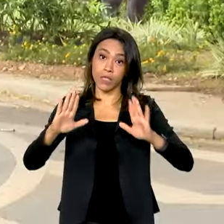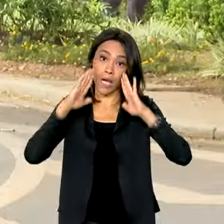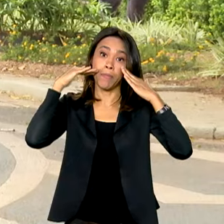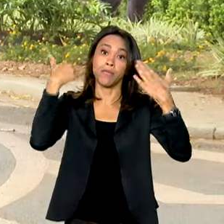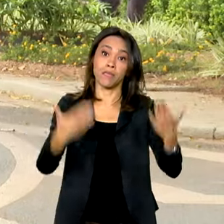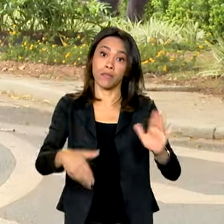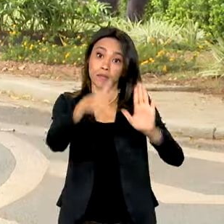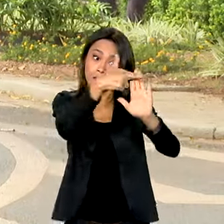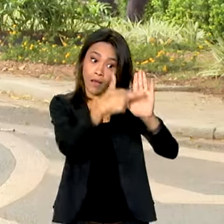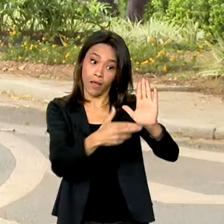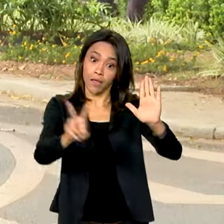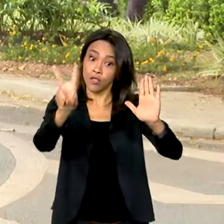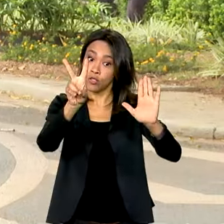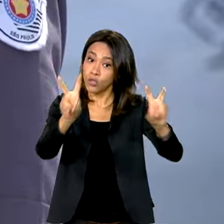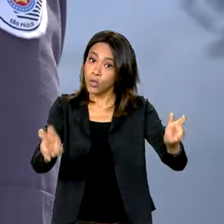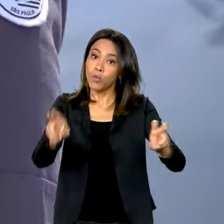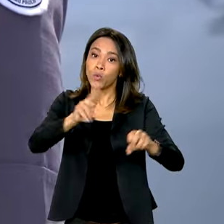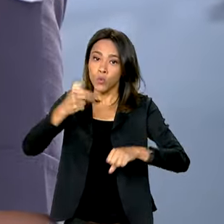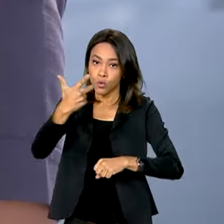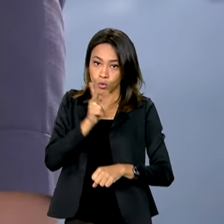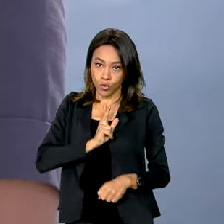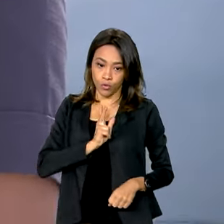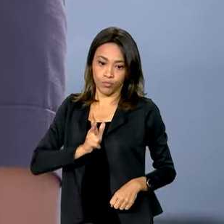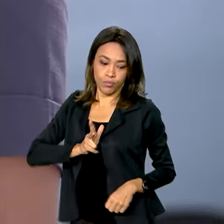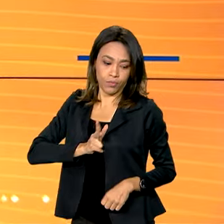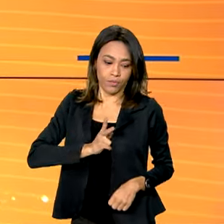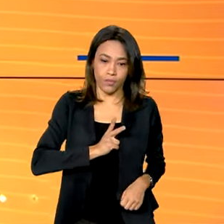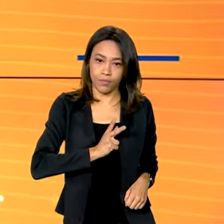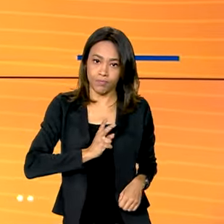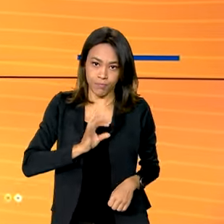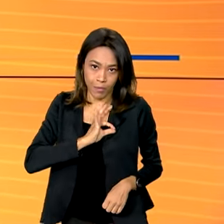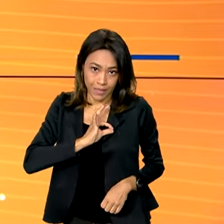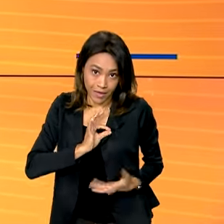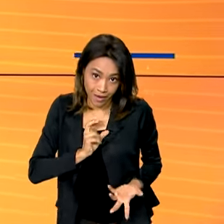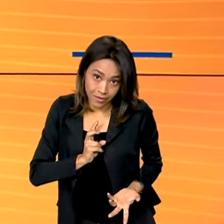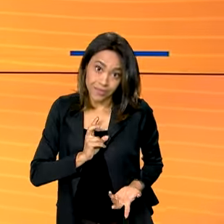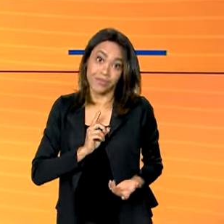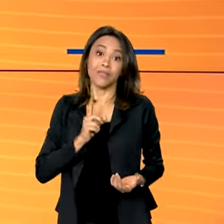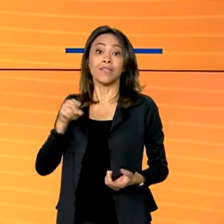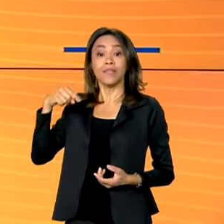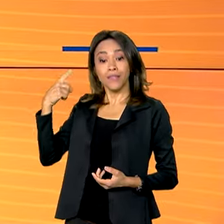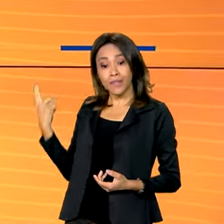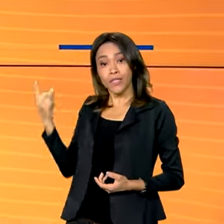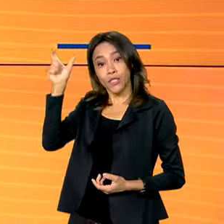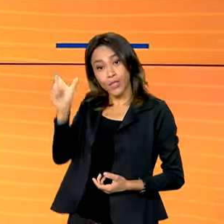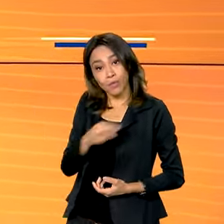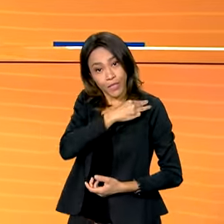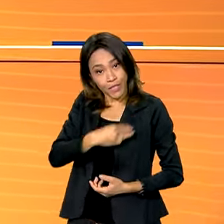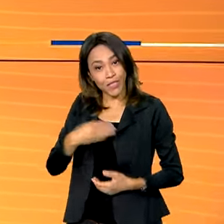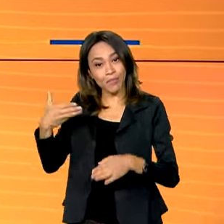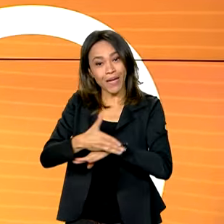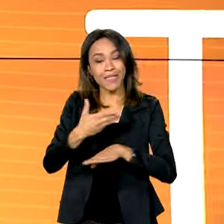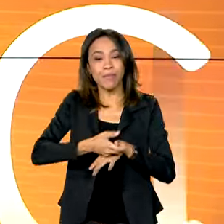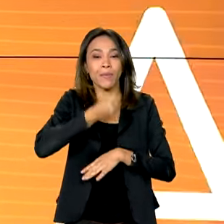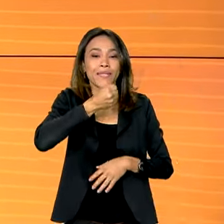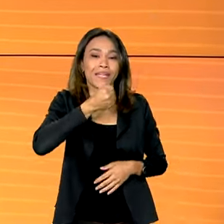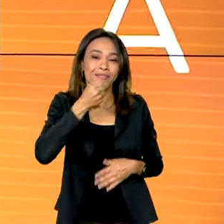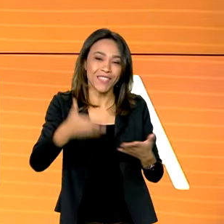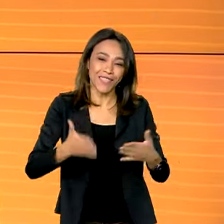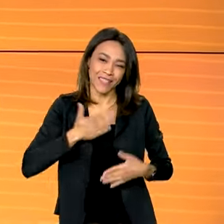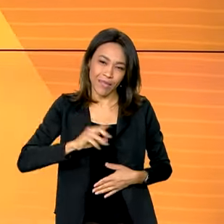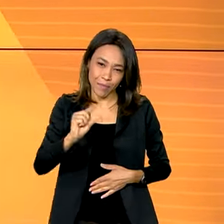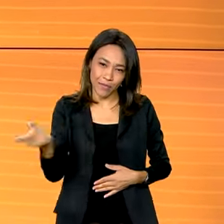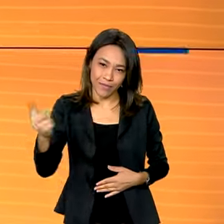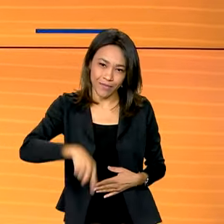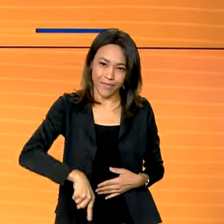normas sobre o uso de câmeras corporais por policiais. E Carlos Fávaro participa do programa Bom Dia, Ministro. A